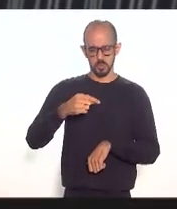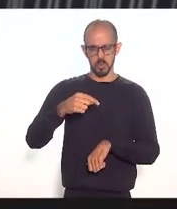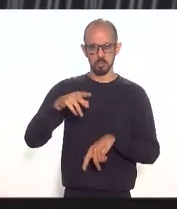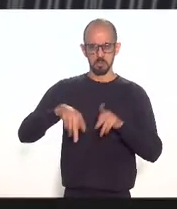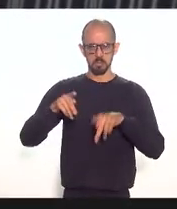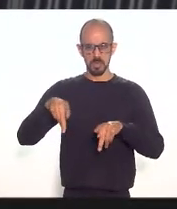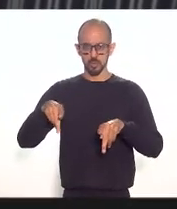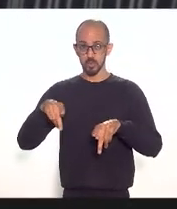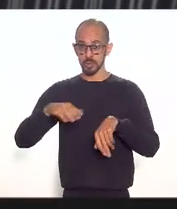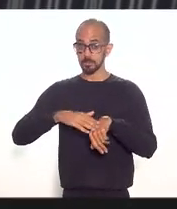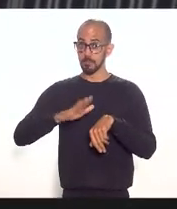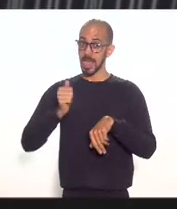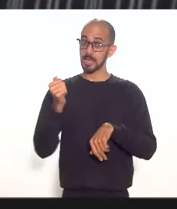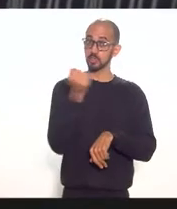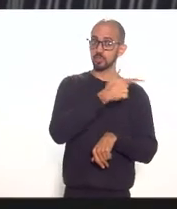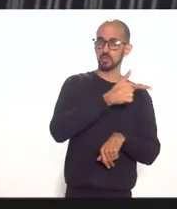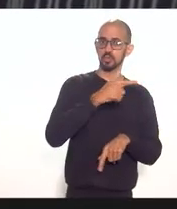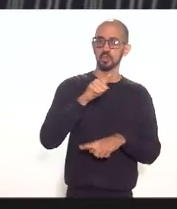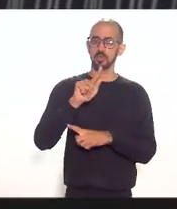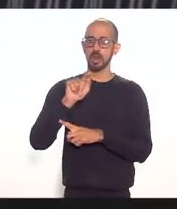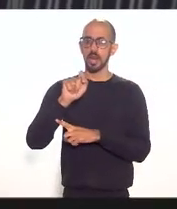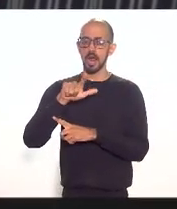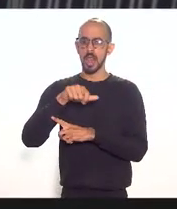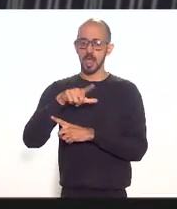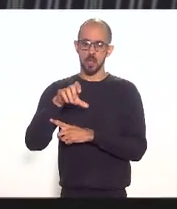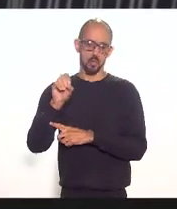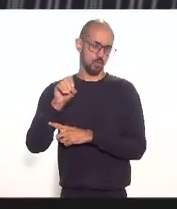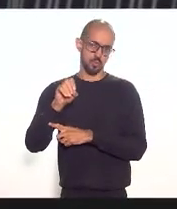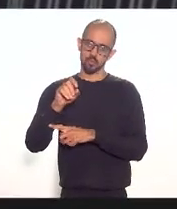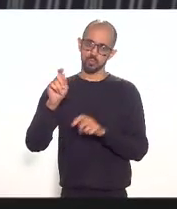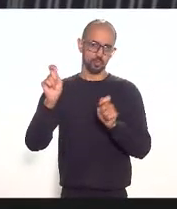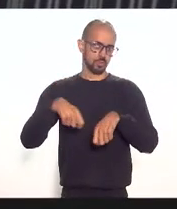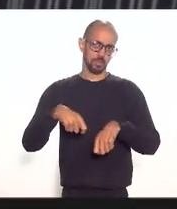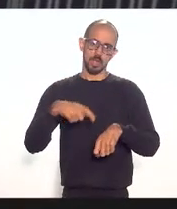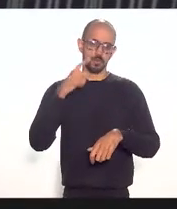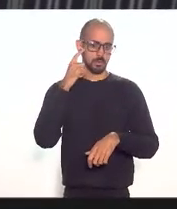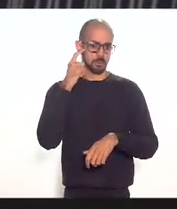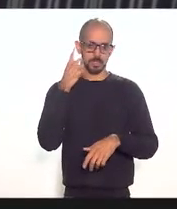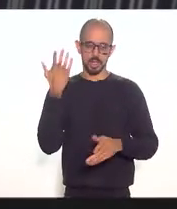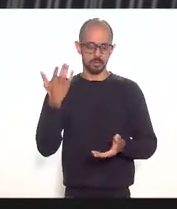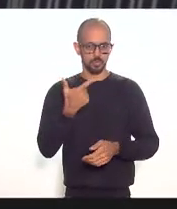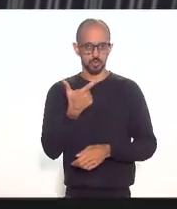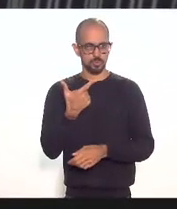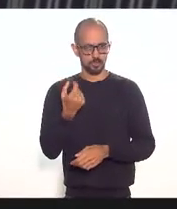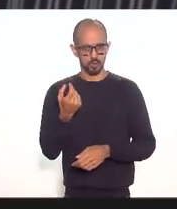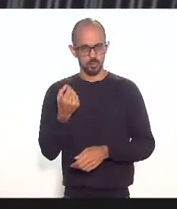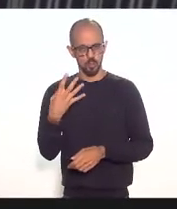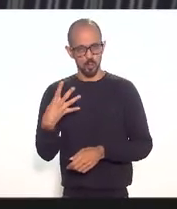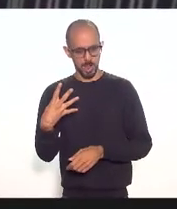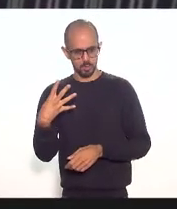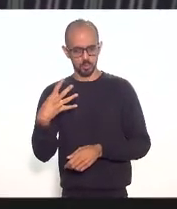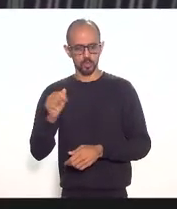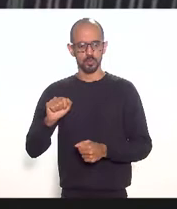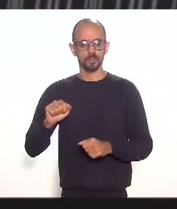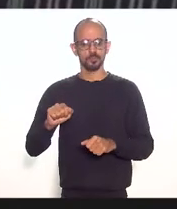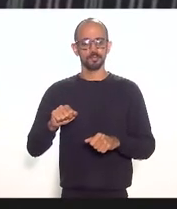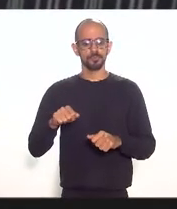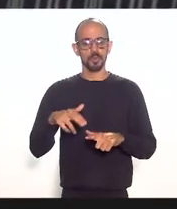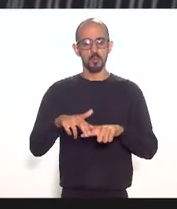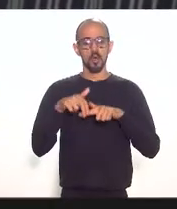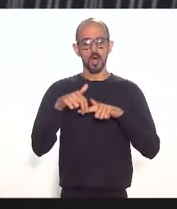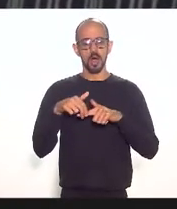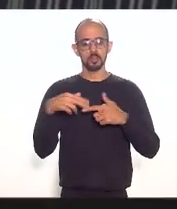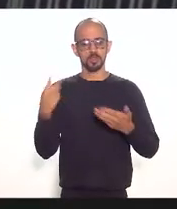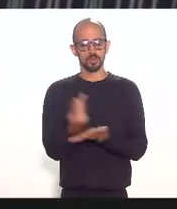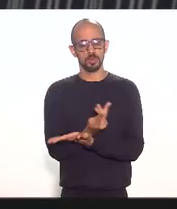uma situação impensável em 2004 ante essa questão acho